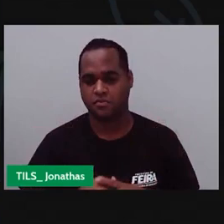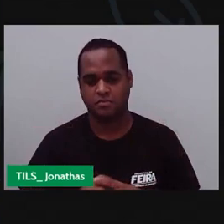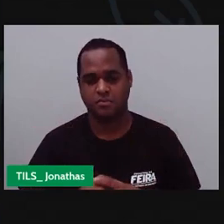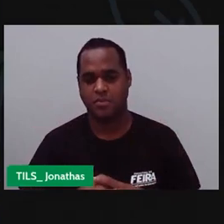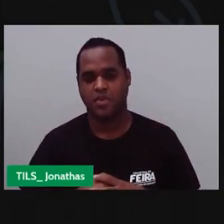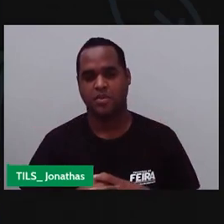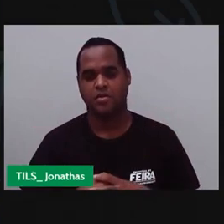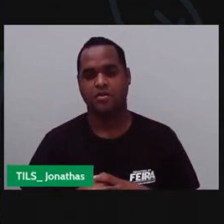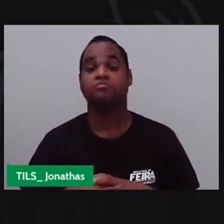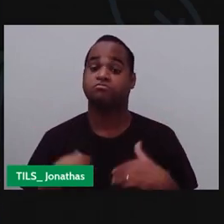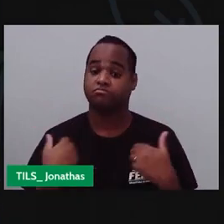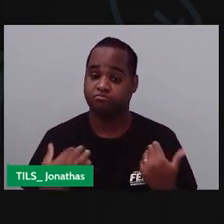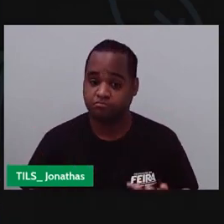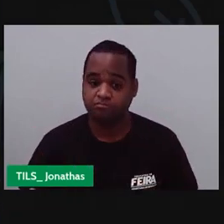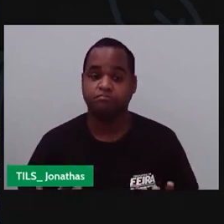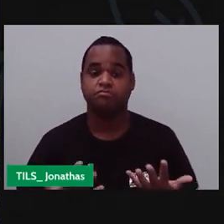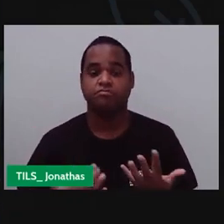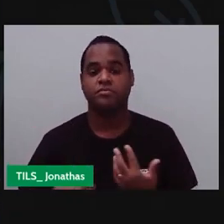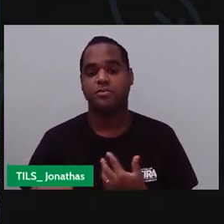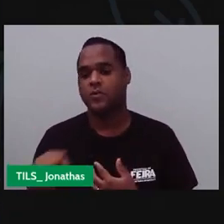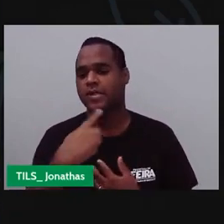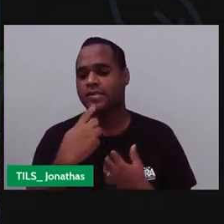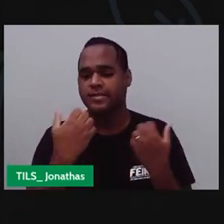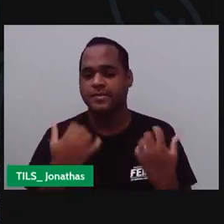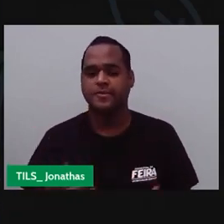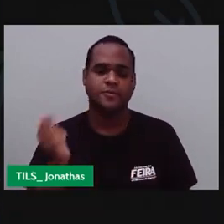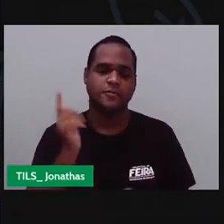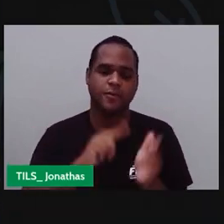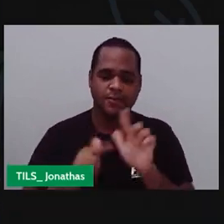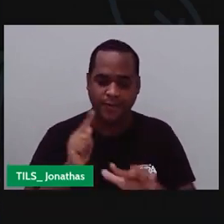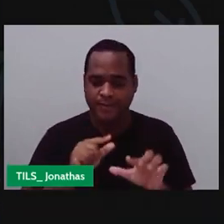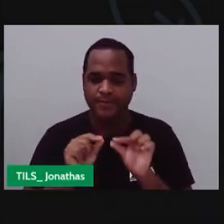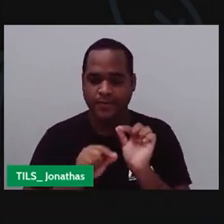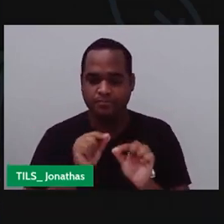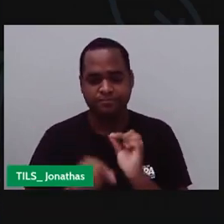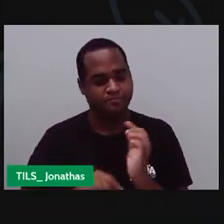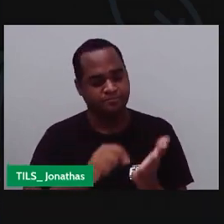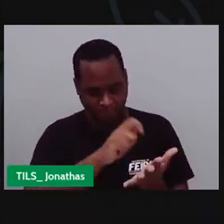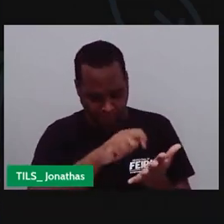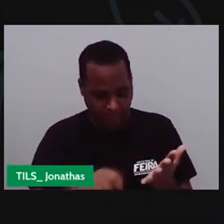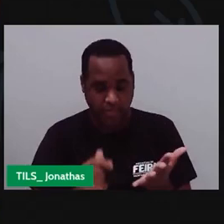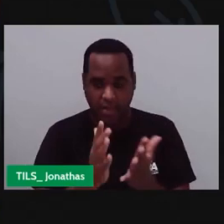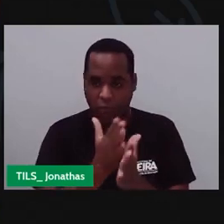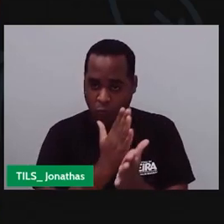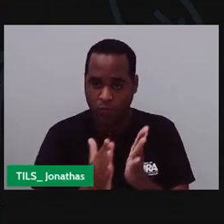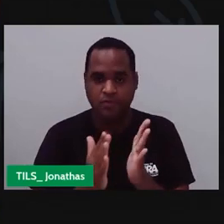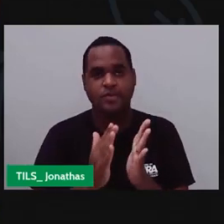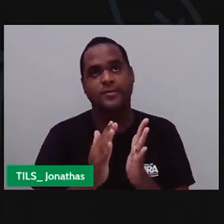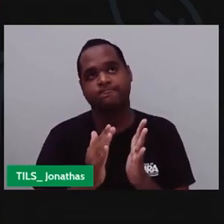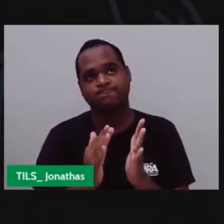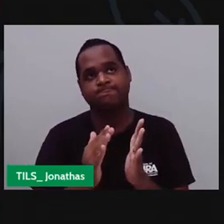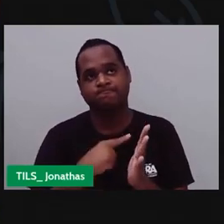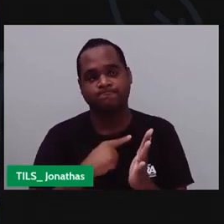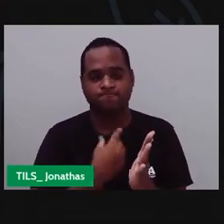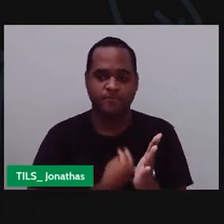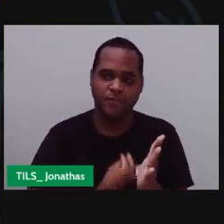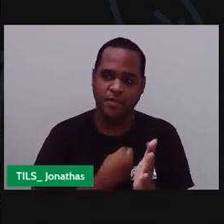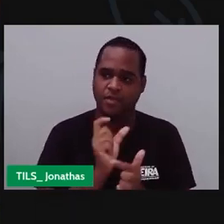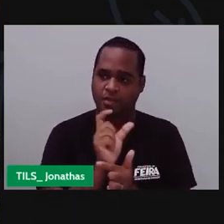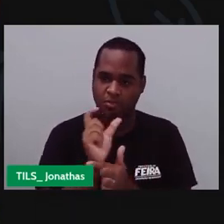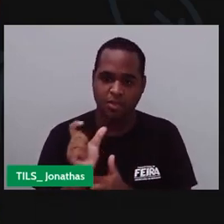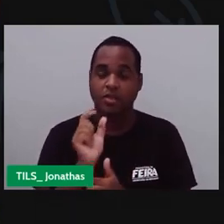A gente Conseguiu Escrever Algumas Palavras Aqui Que foram